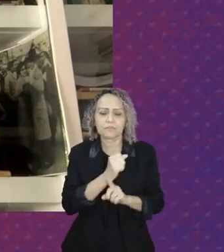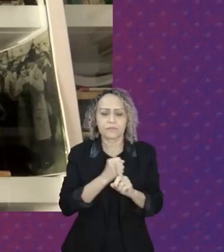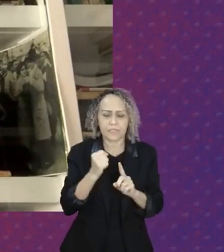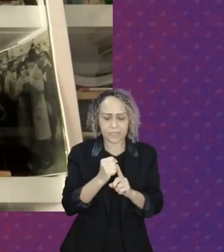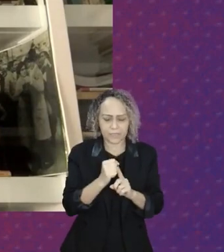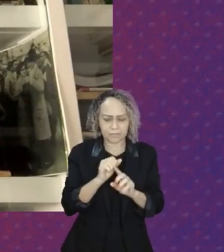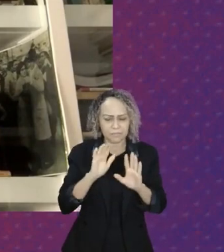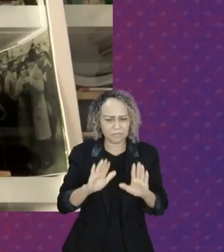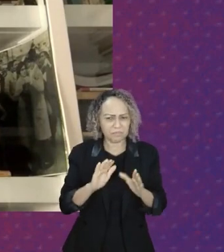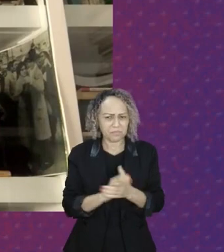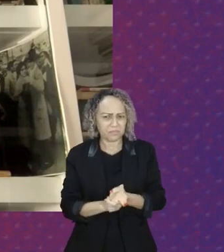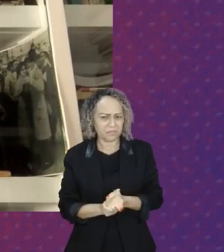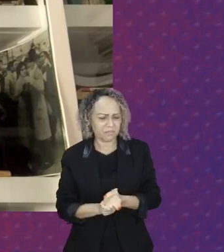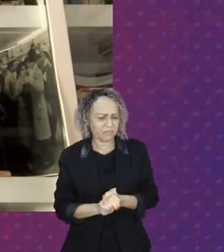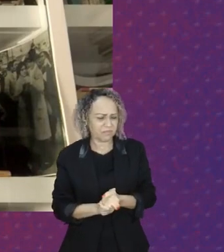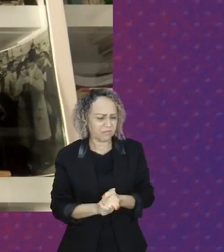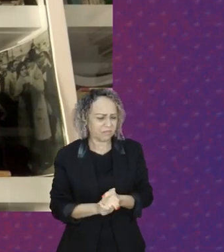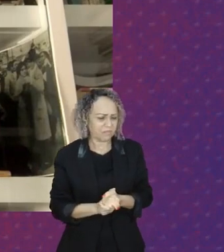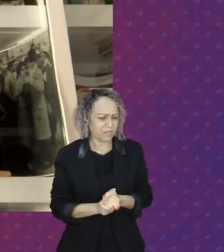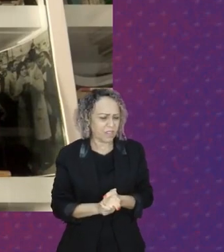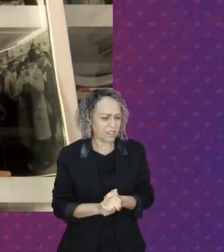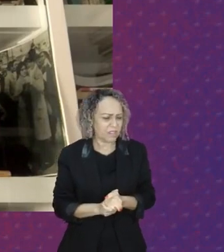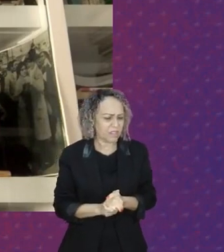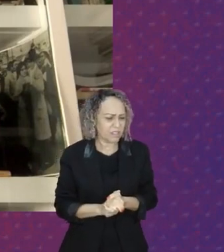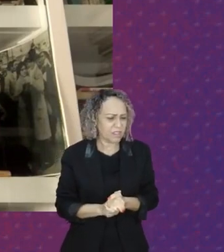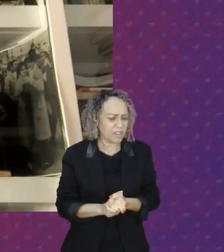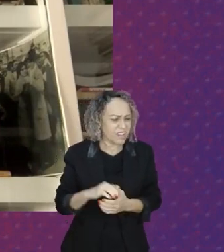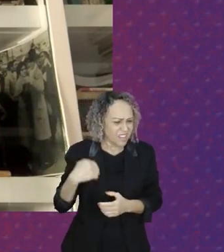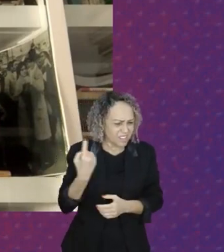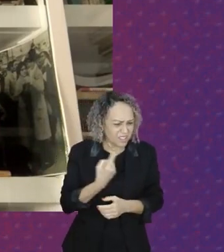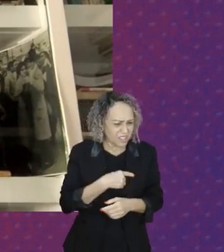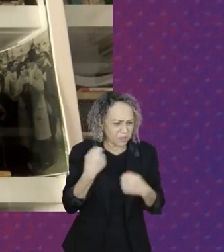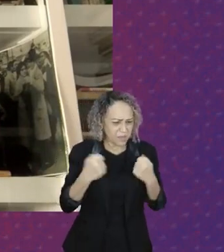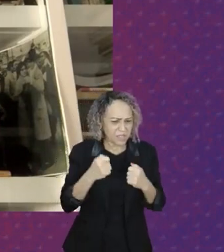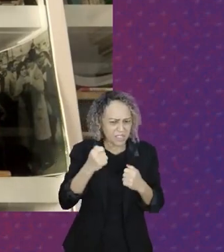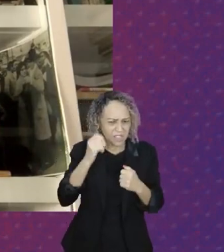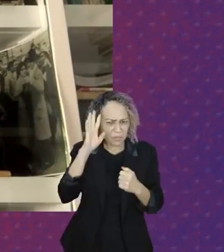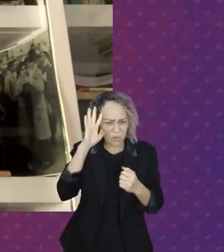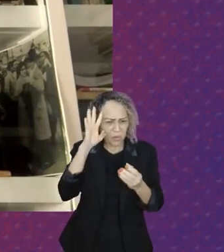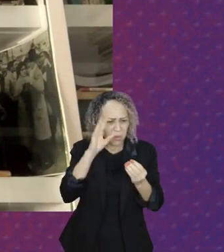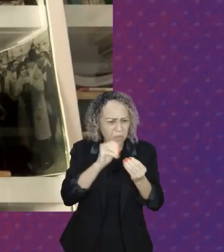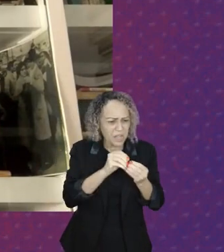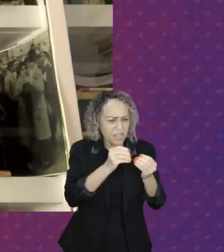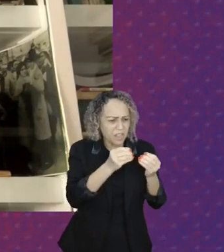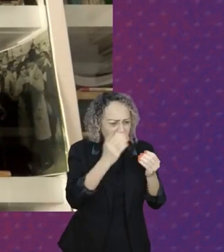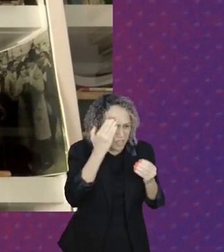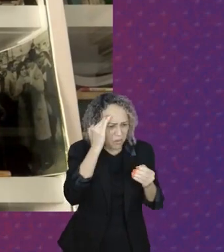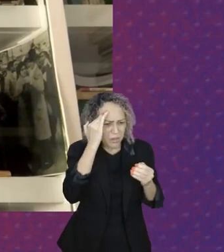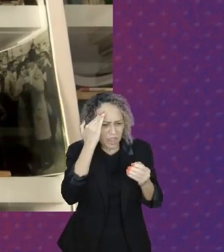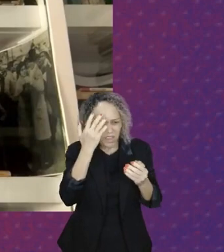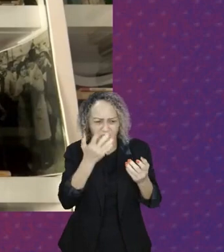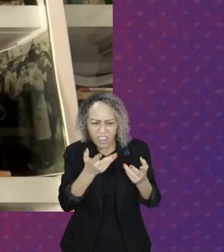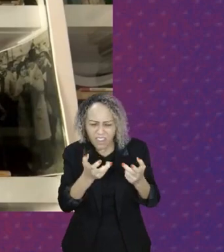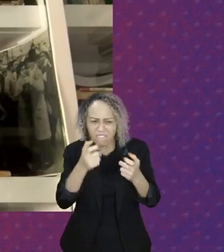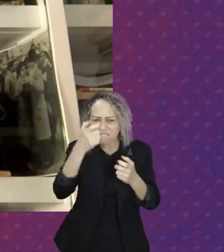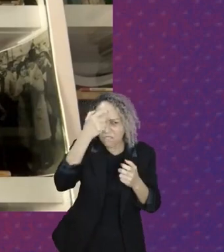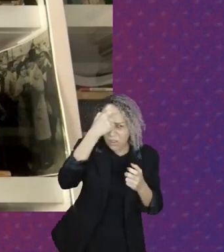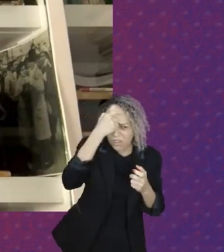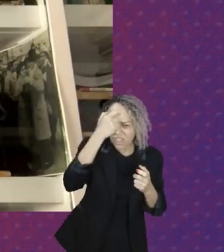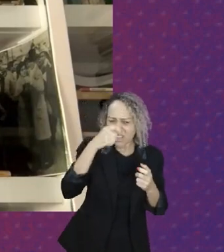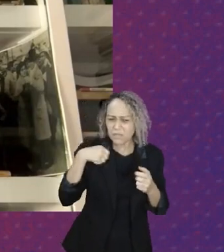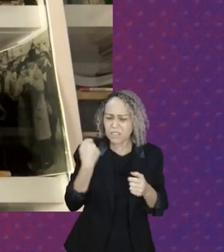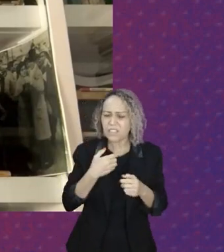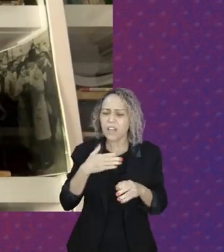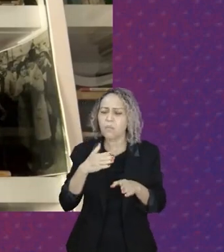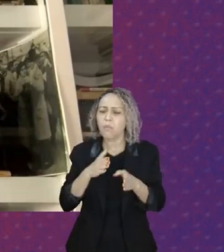por que que nós precisamos compreender? A gente fala tanto que precisa compreender, precisa ter consciência, precisa participar,